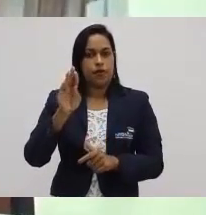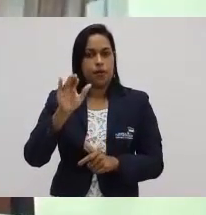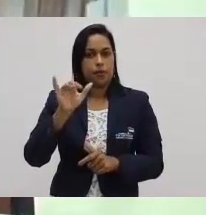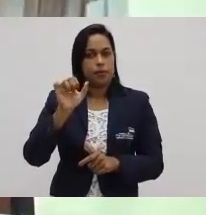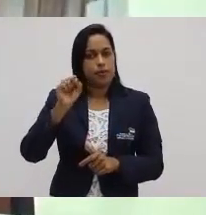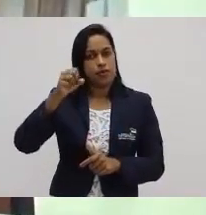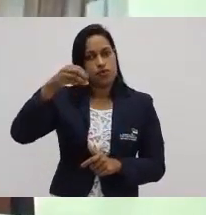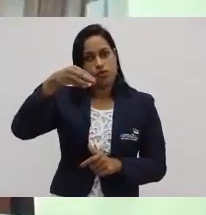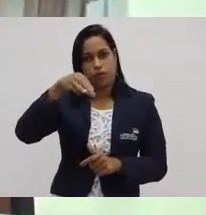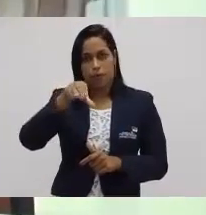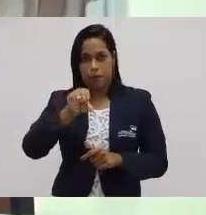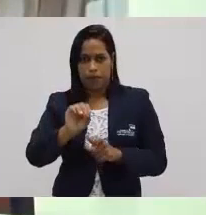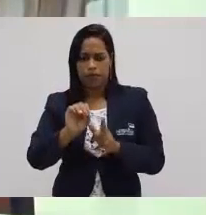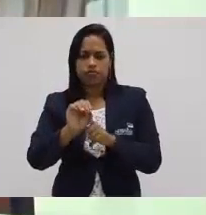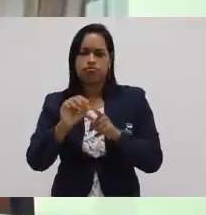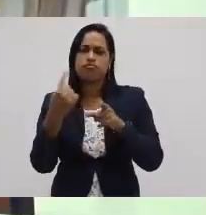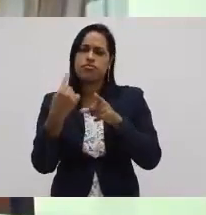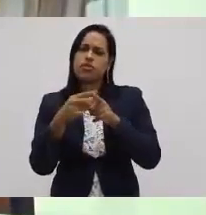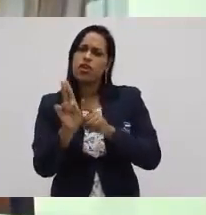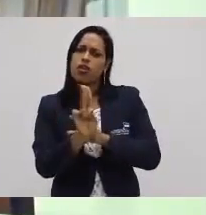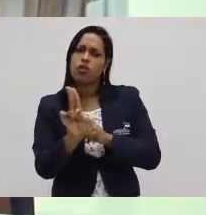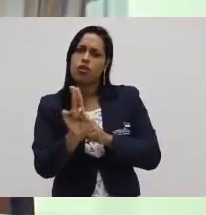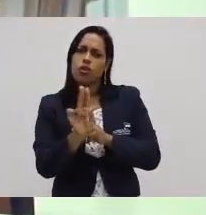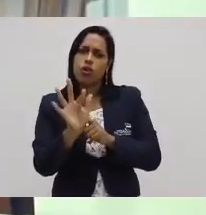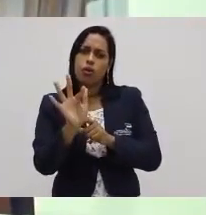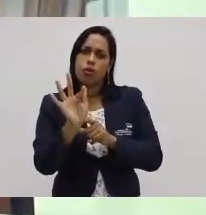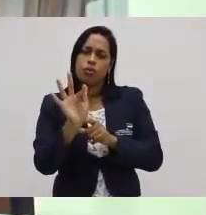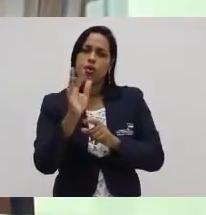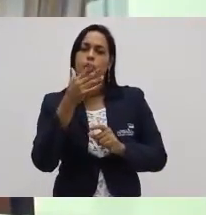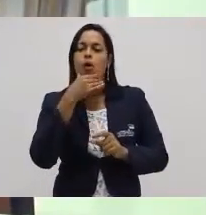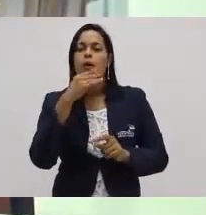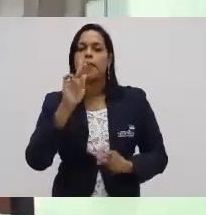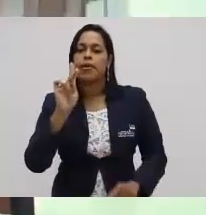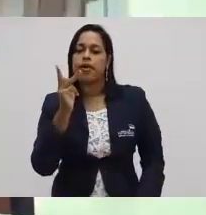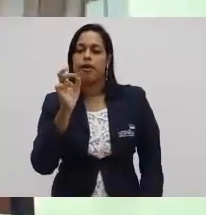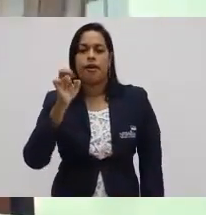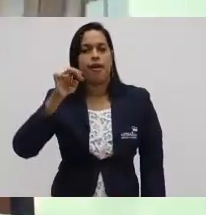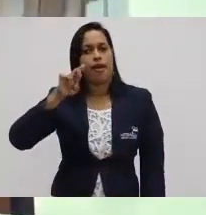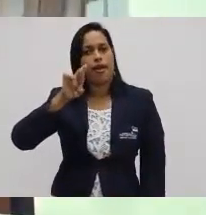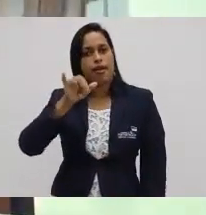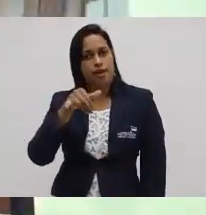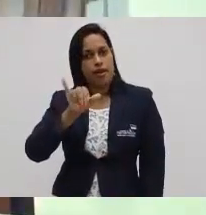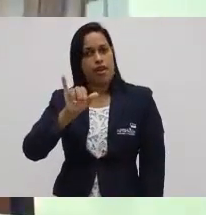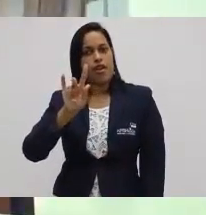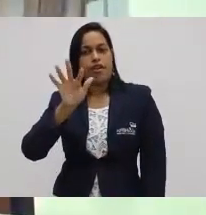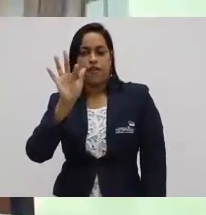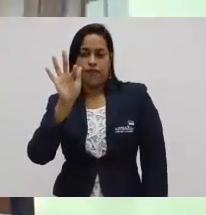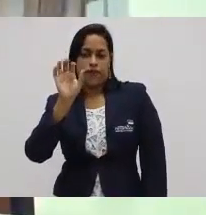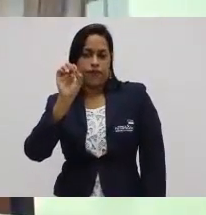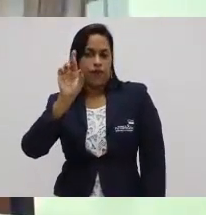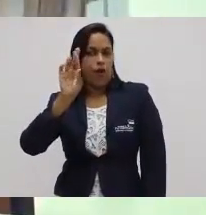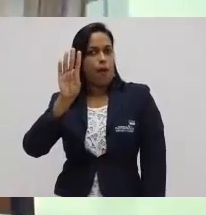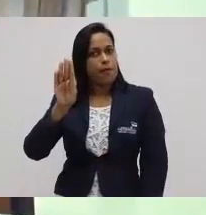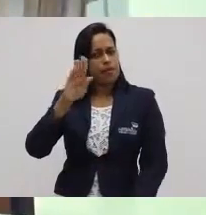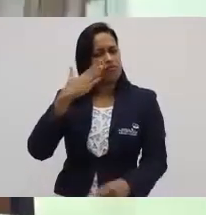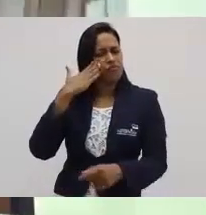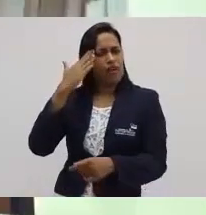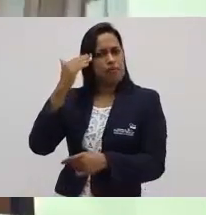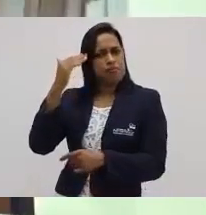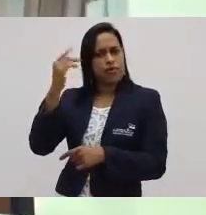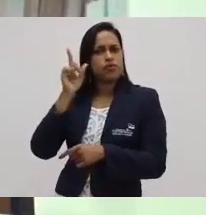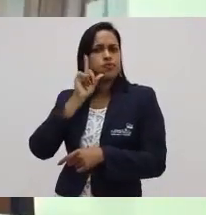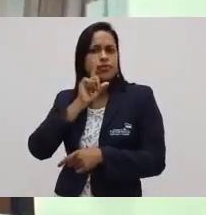O Fordismo tem esse nome porque ele foi instituído por Henry Ford, que era um americano bastante famoso.